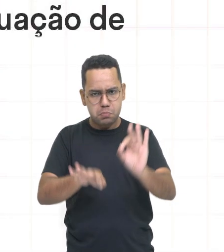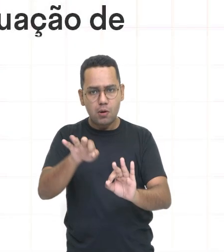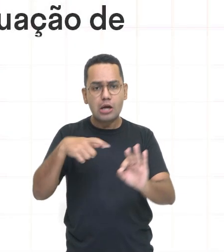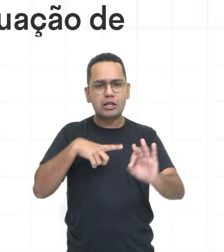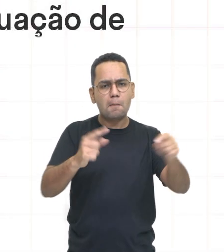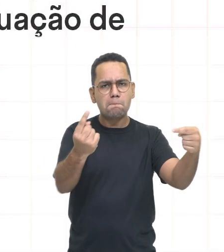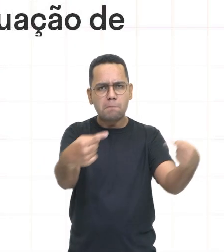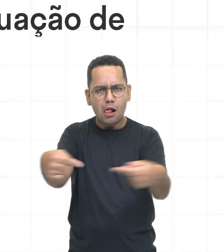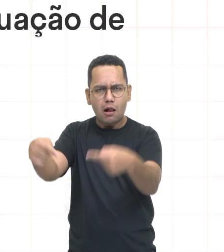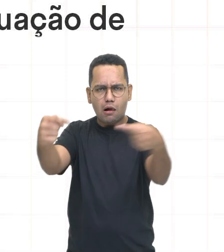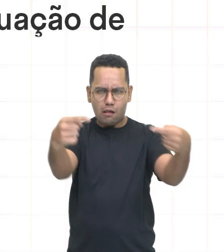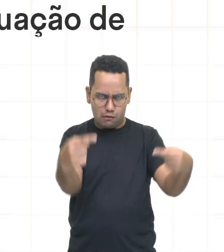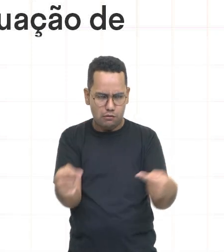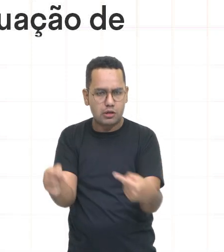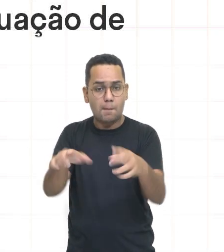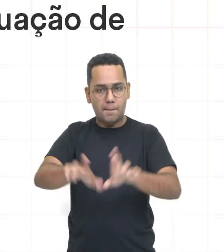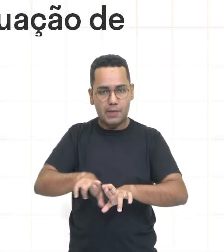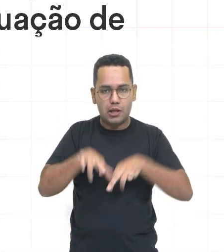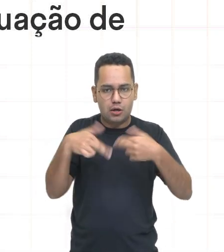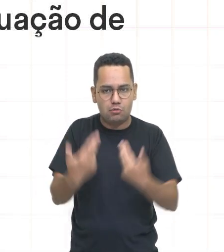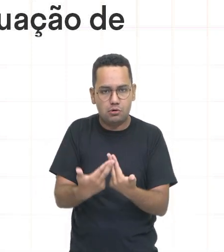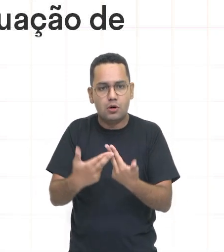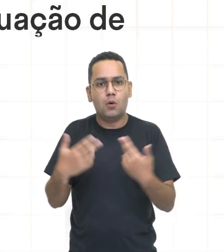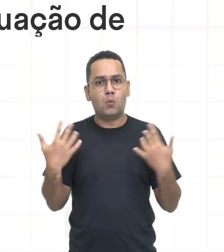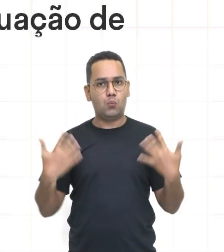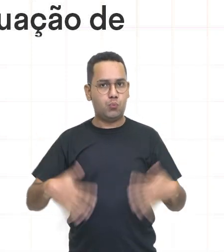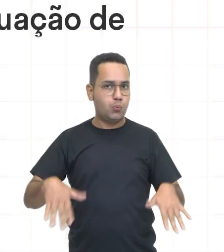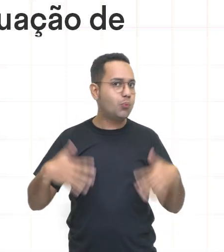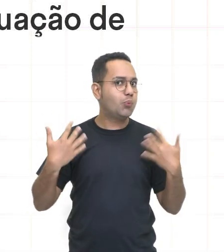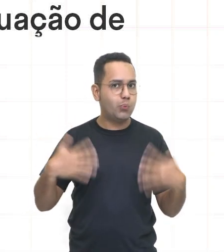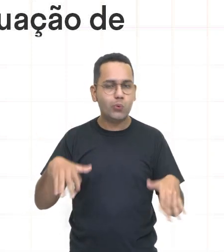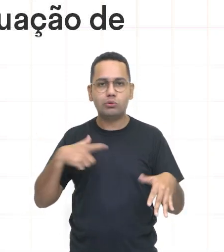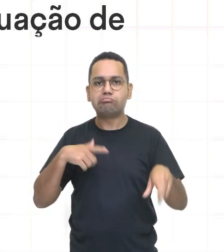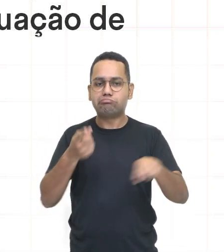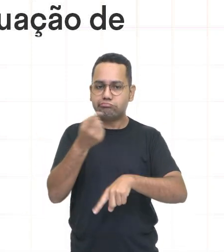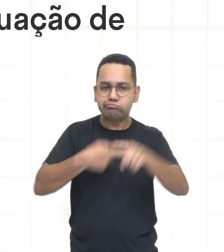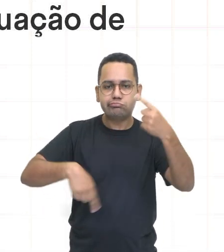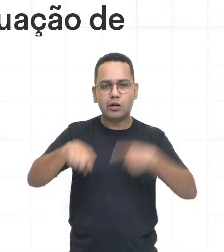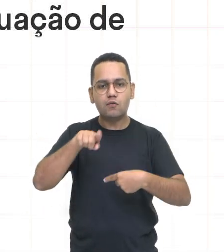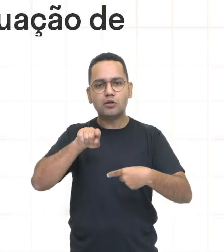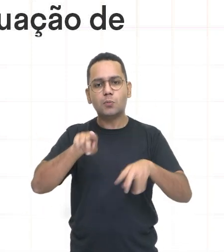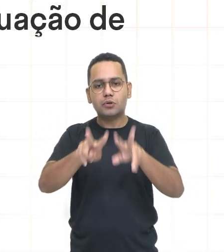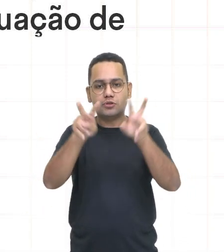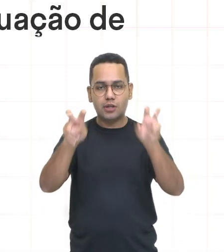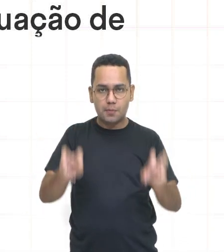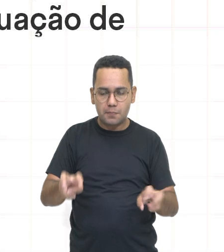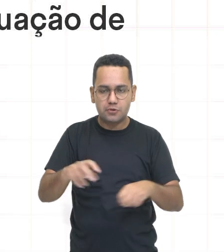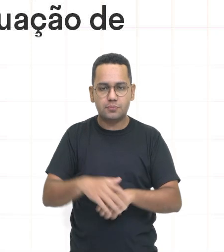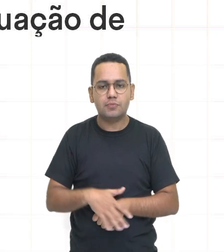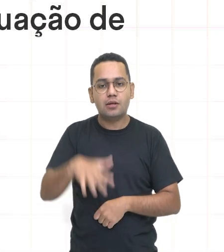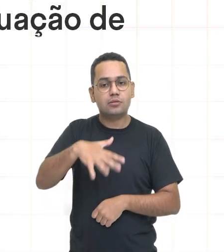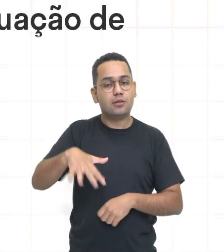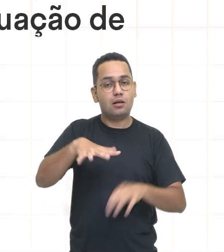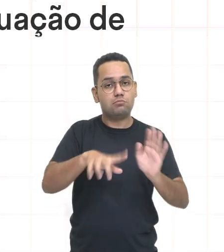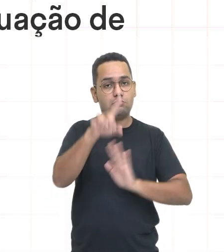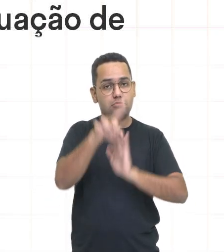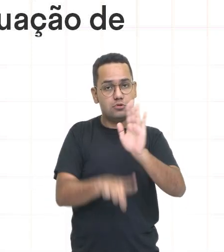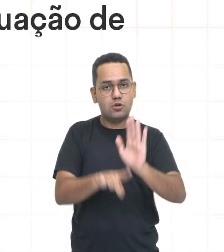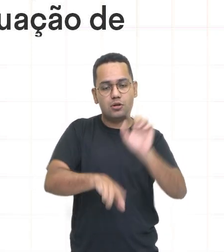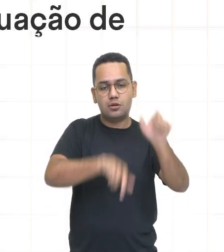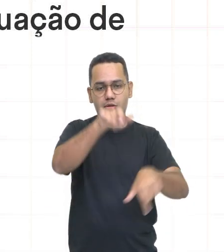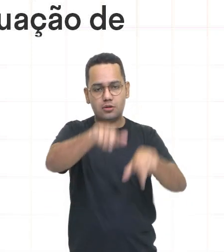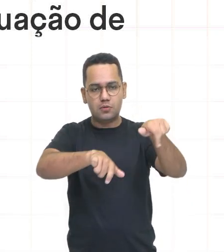Constituinte foi considerado bastante avançado nas questões que abarcam os direitos